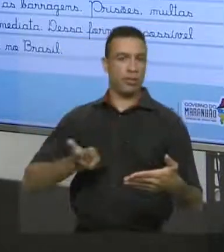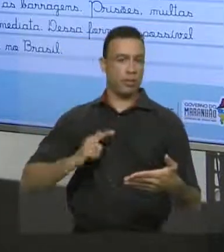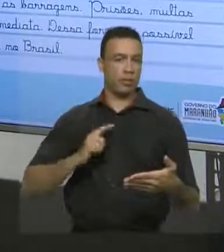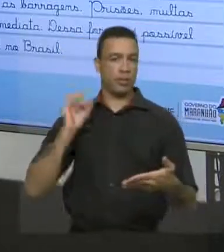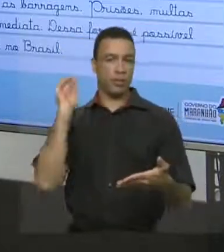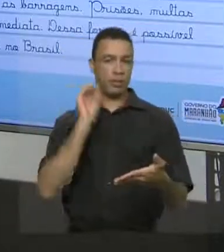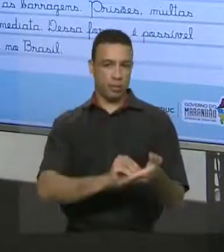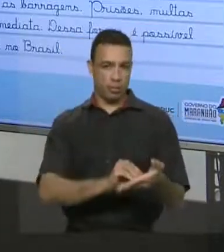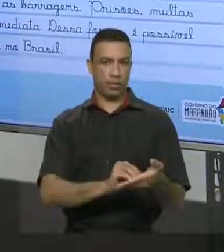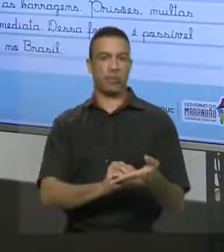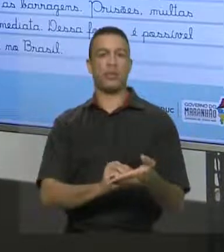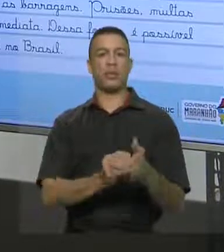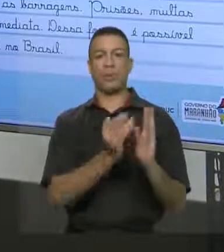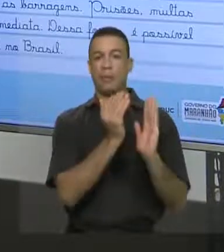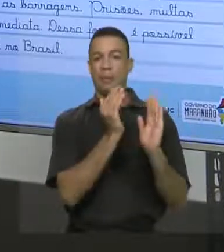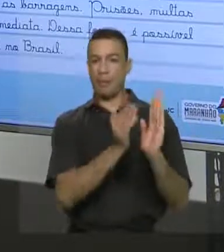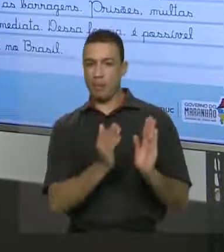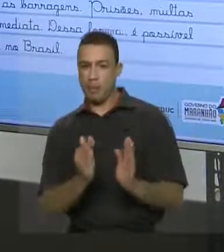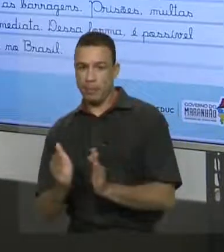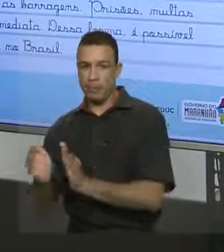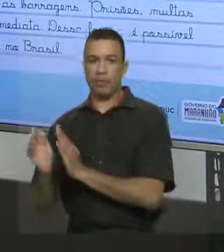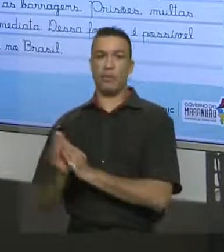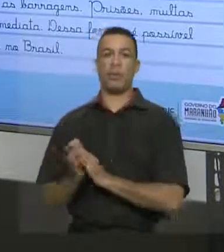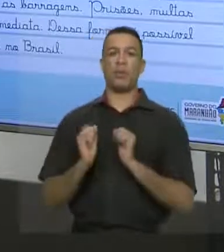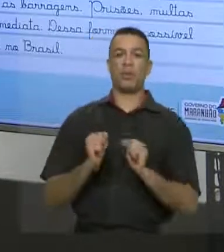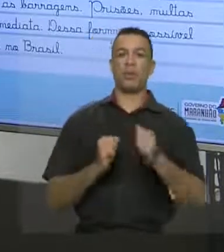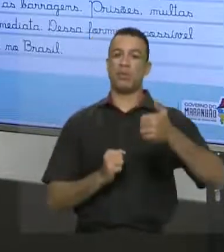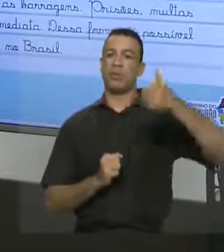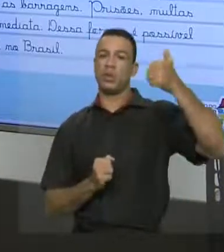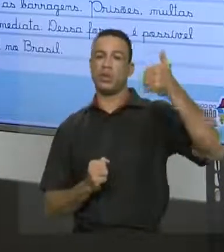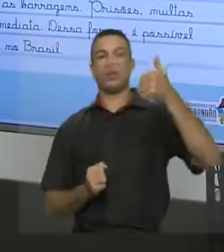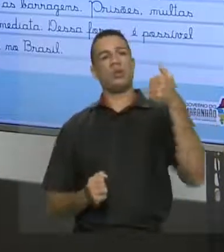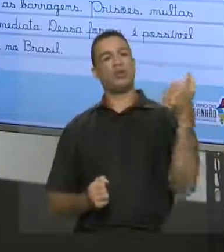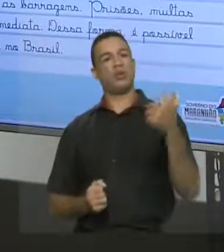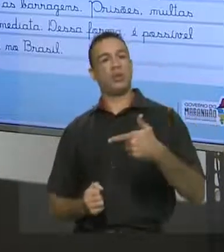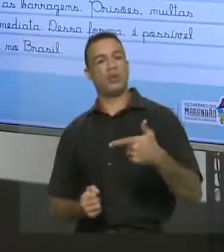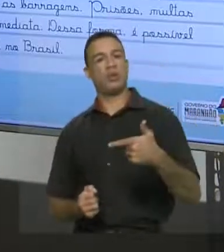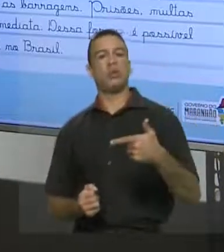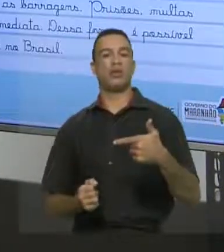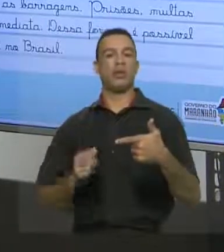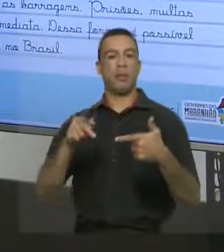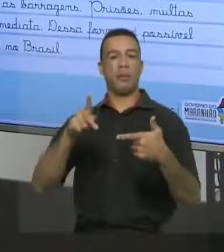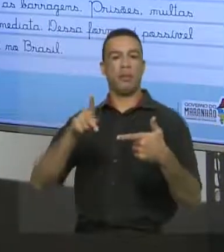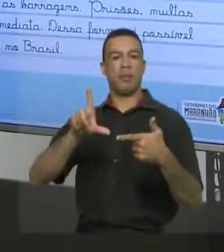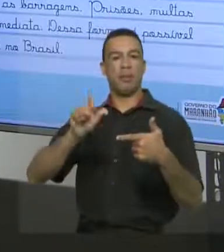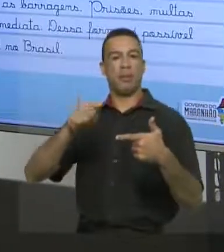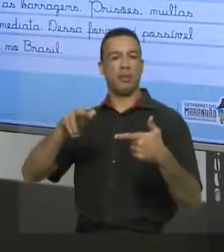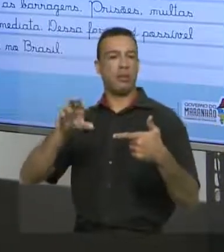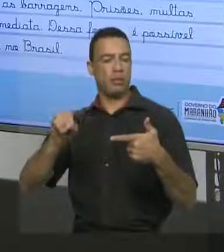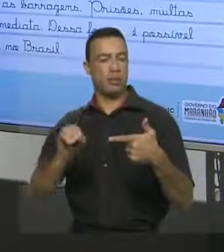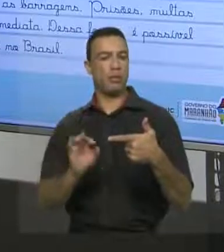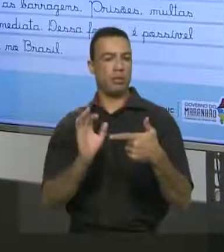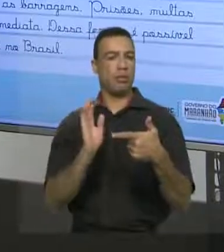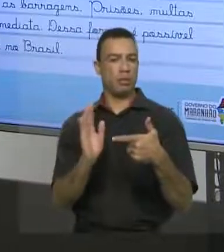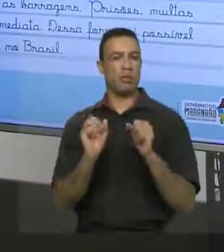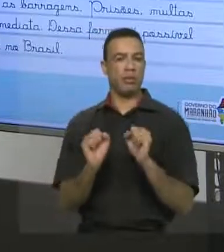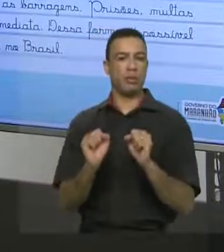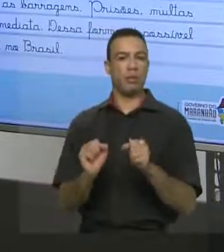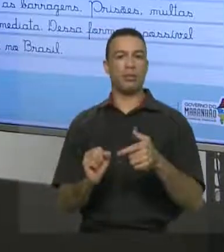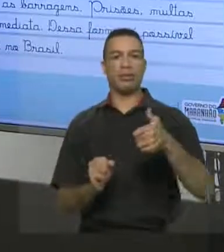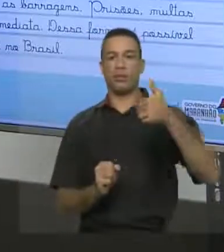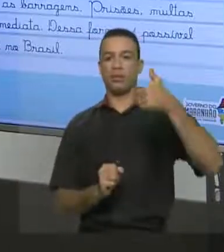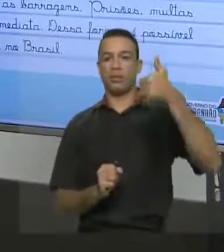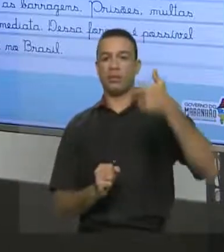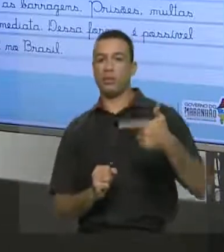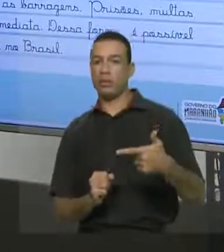sequencial, né? Pode ser em primeiro plano, pode ser em segundo plano, certo? Importante que você tenha essa sequência